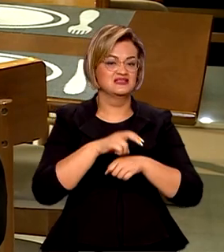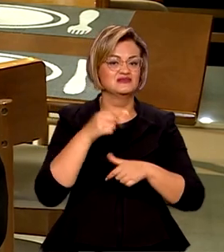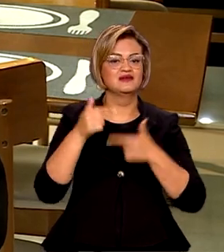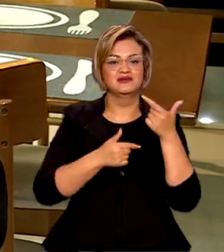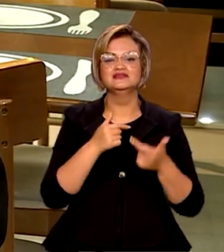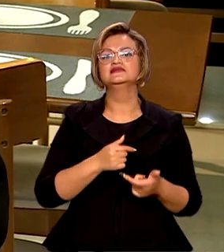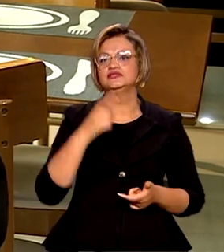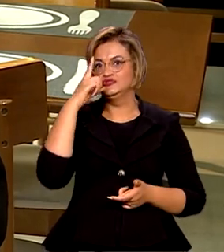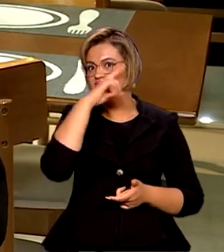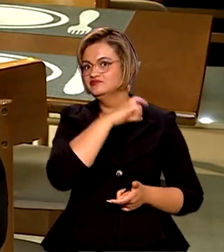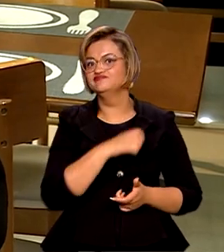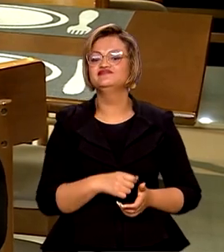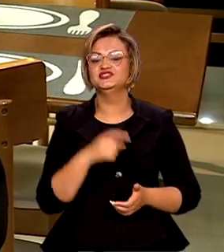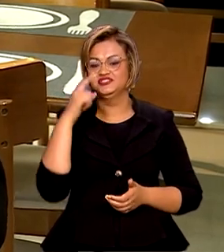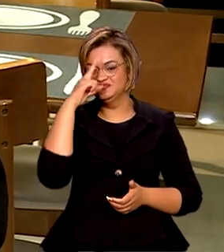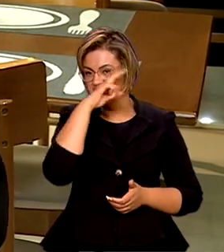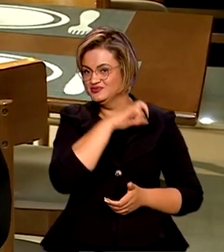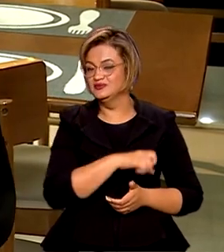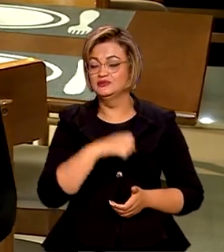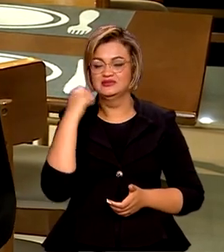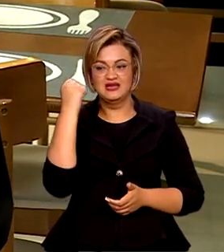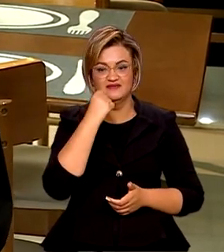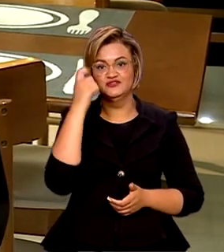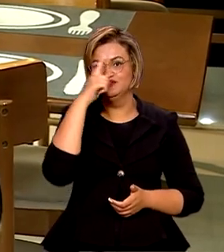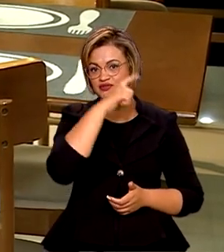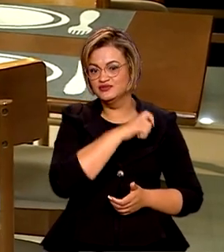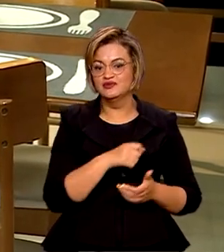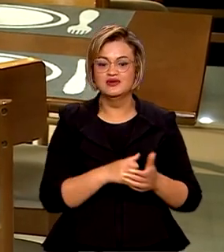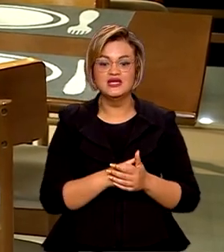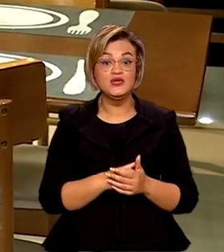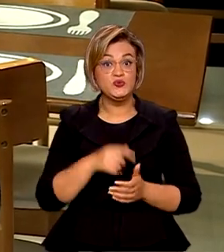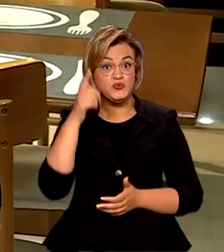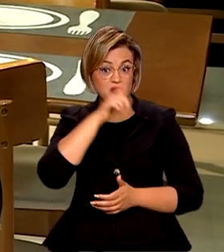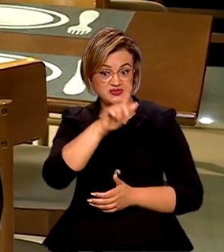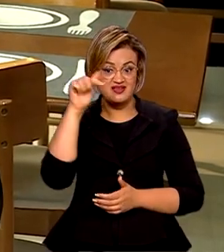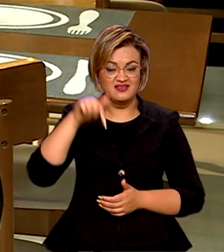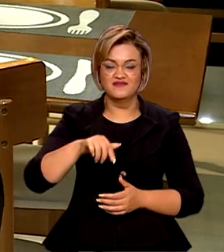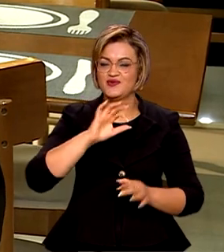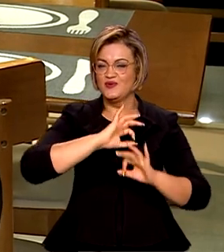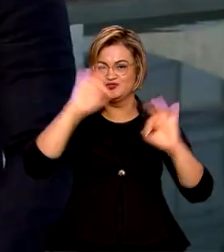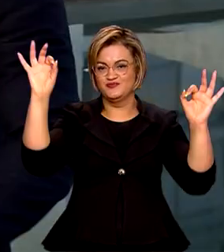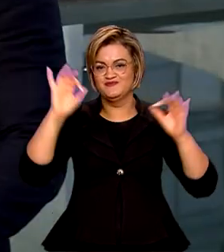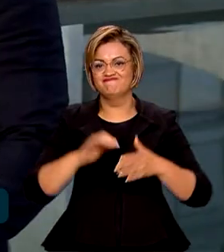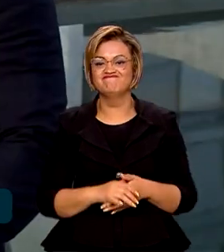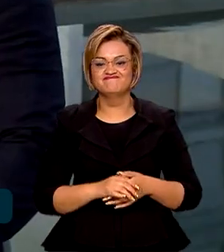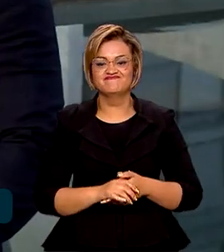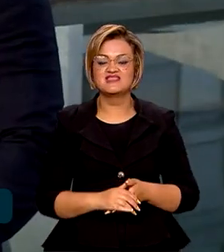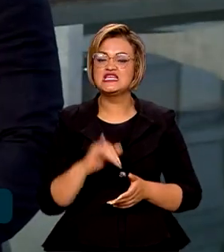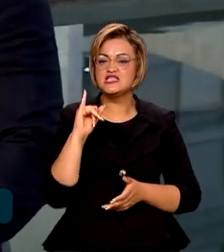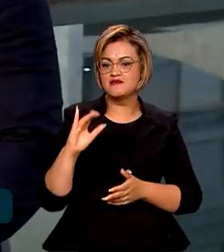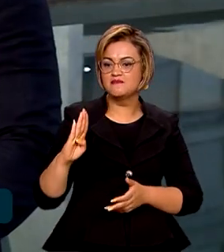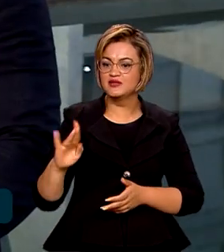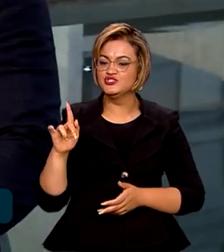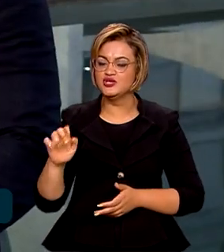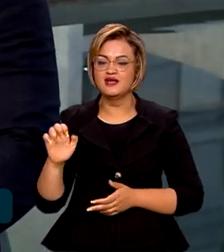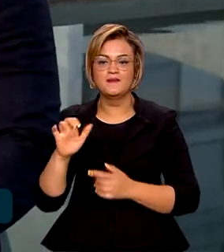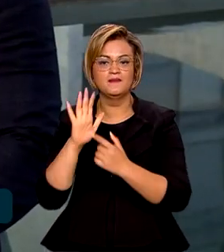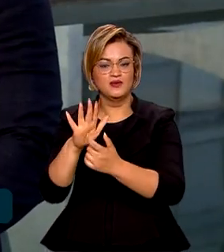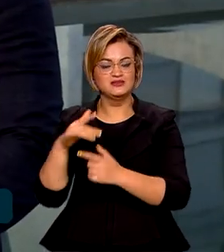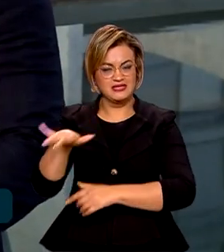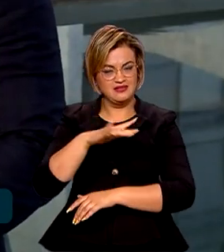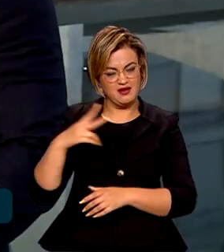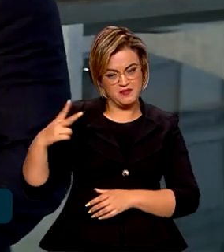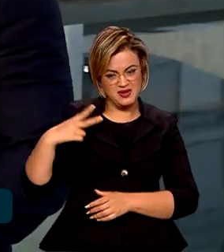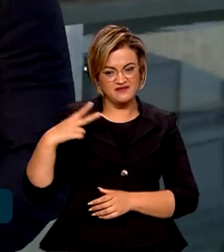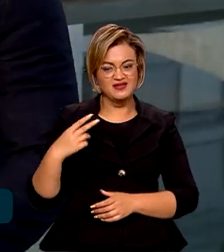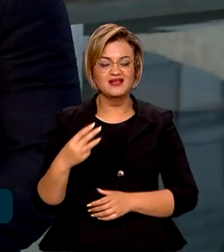muito difícil. Está extremamente difícil. E conseguir aqui foi incrível. Parabéns do céu. O IBGE também revela que no setor privado,